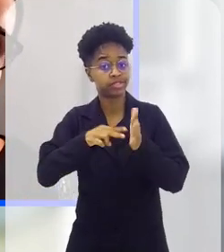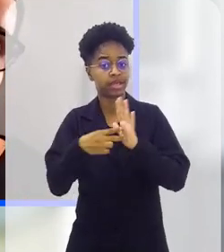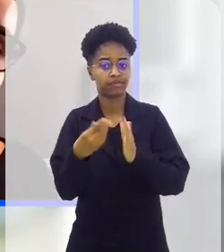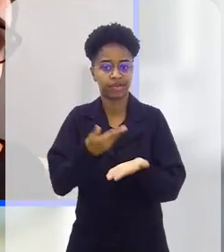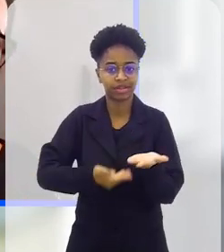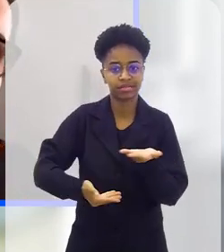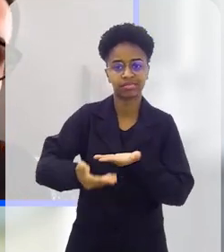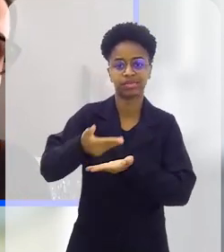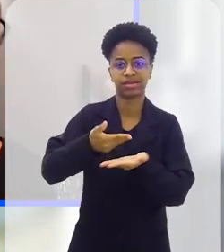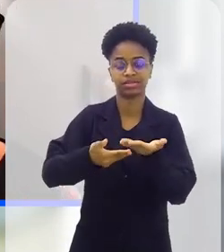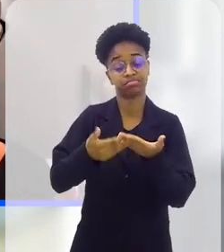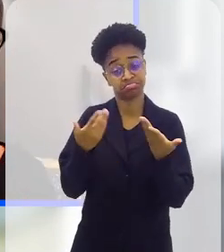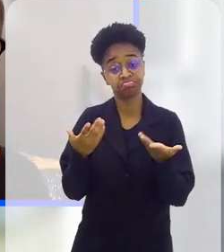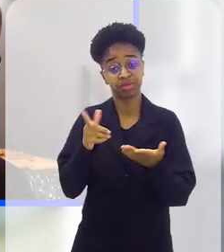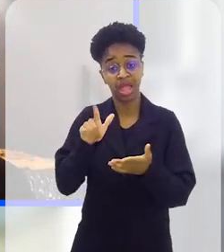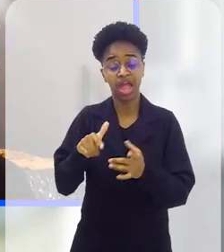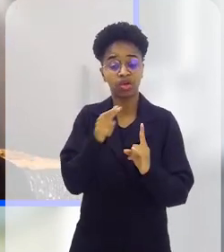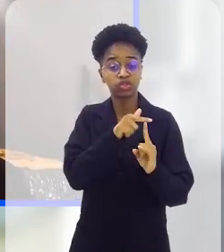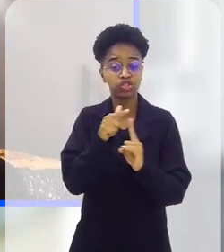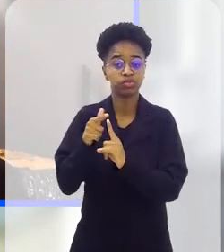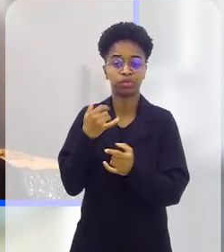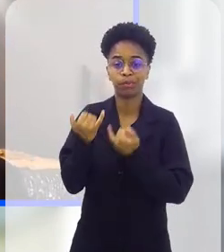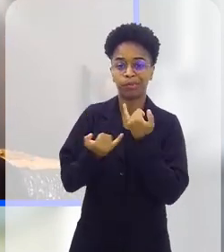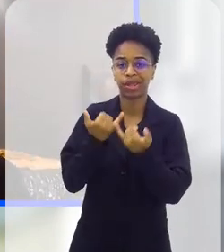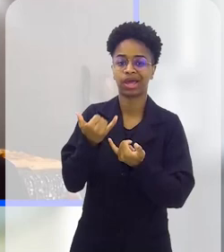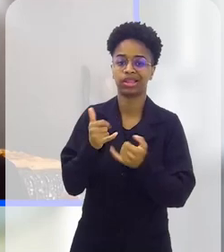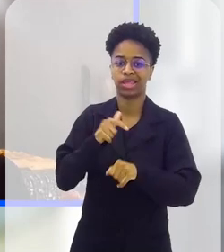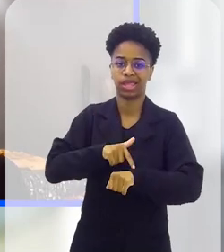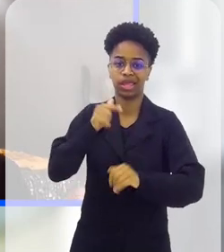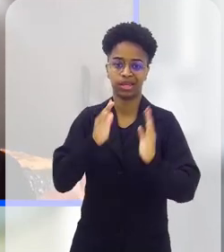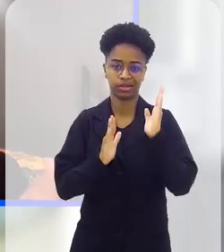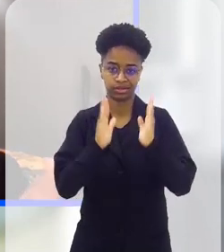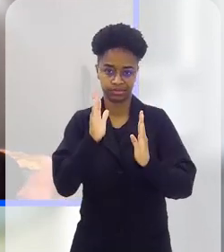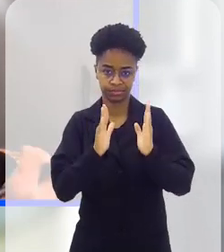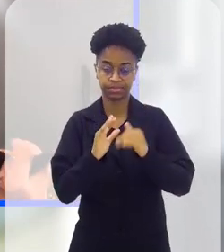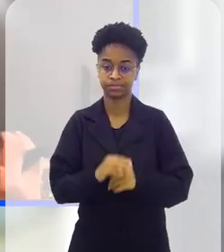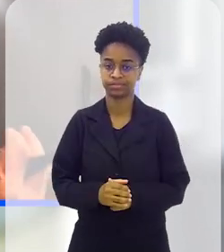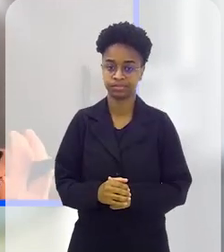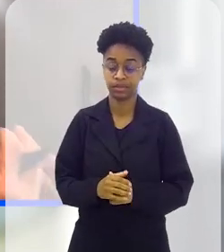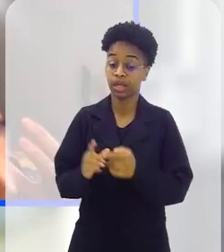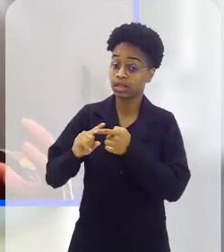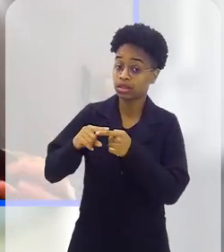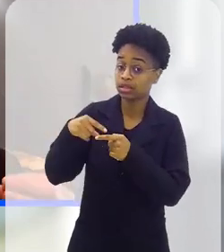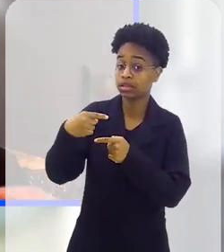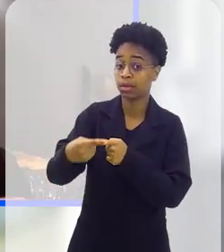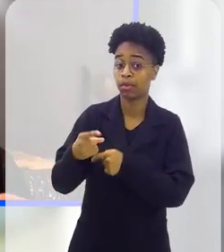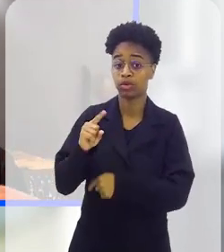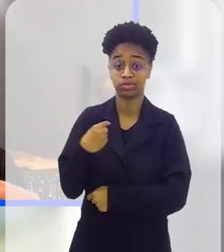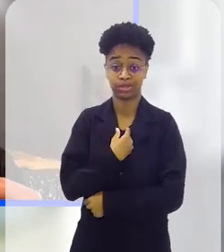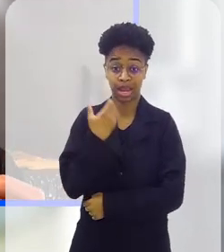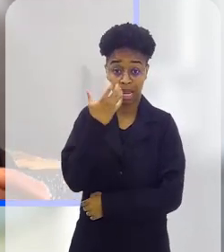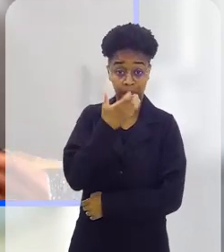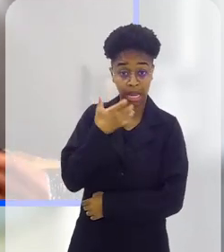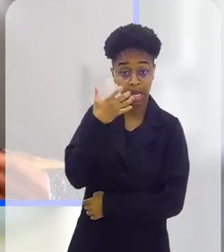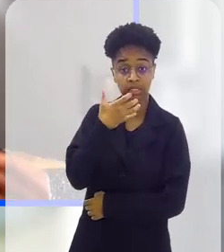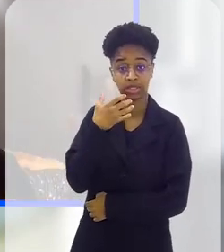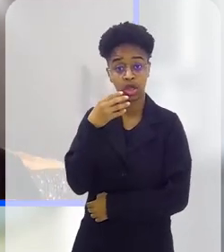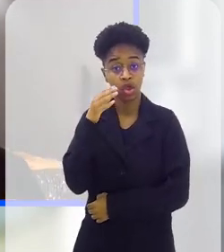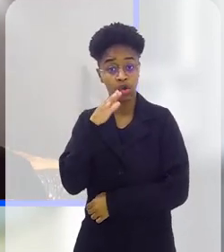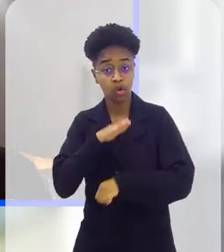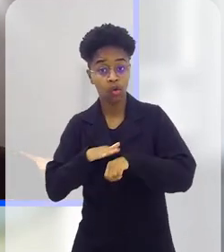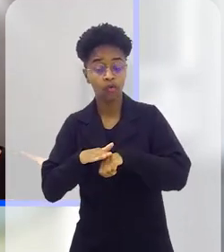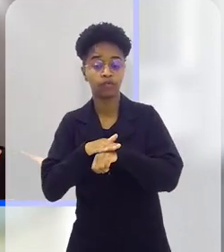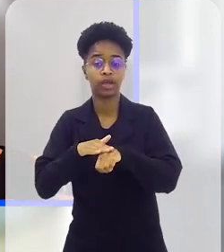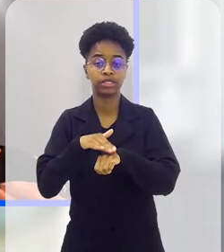interação, isso é uma forma de brincar naquela idade, né? Dali a pouco, a gente vai cantar, vai